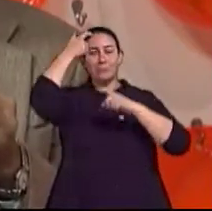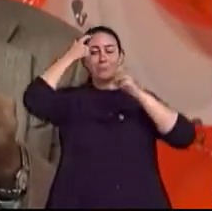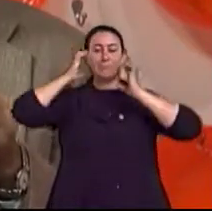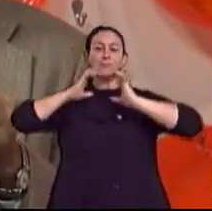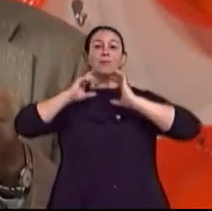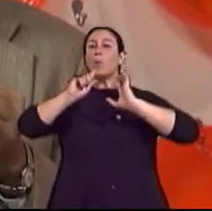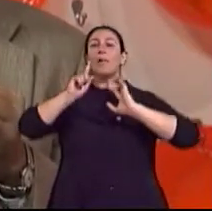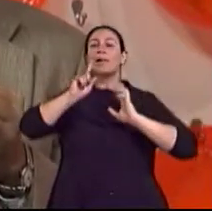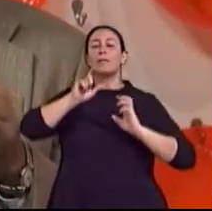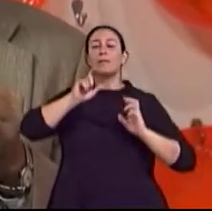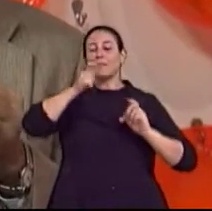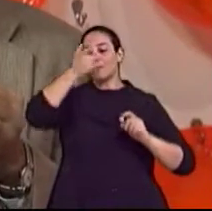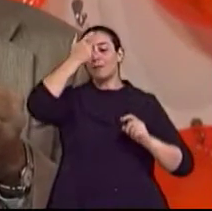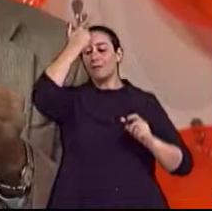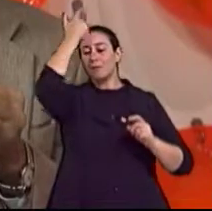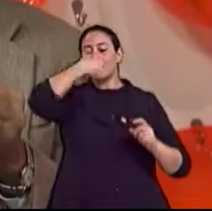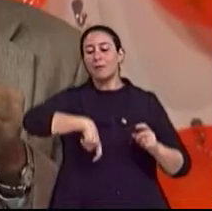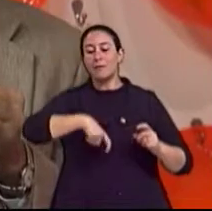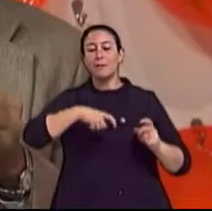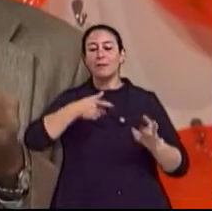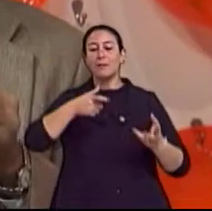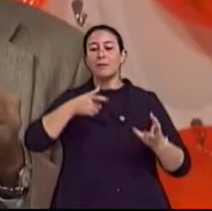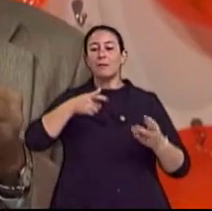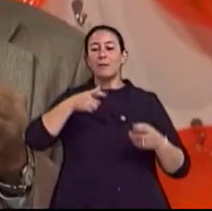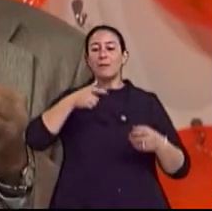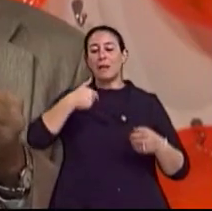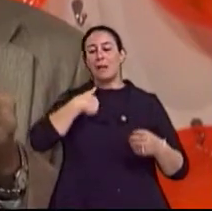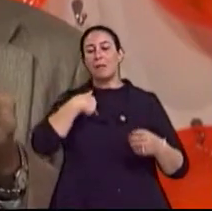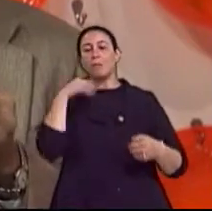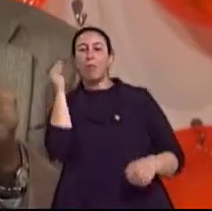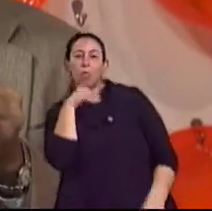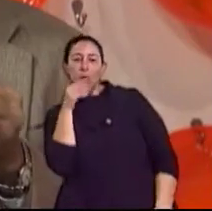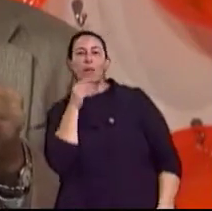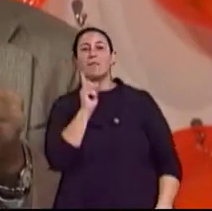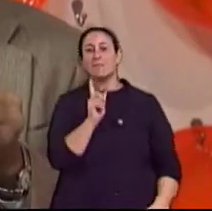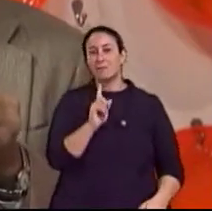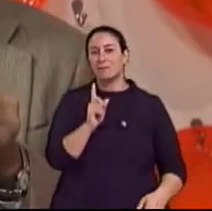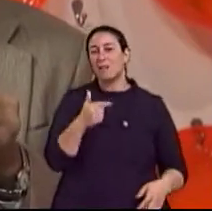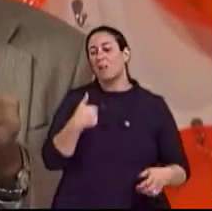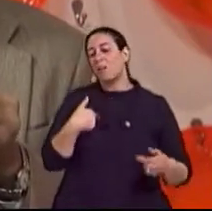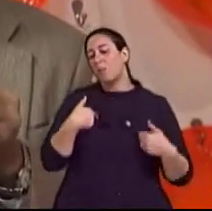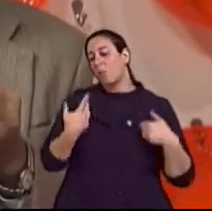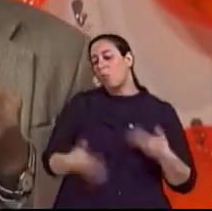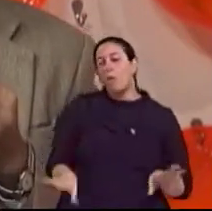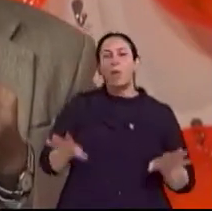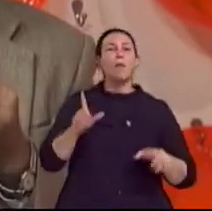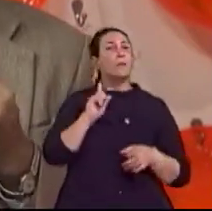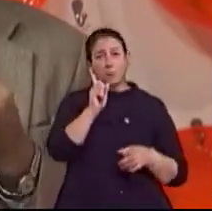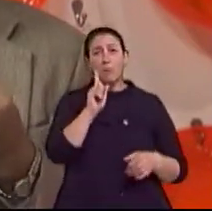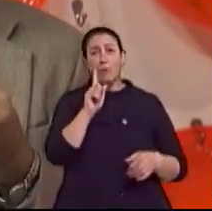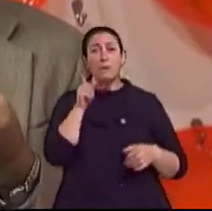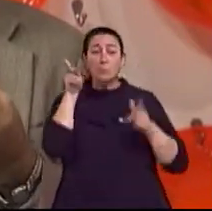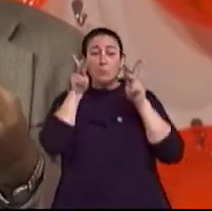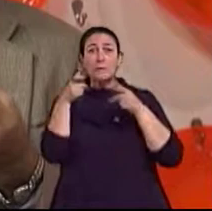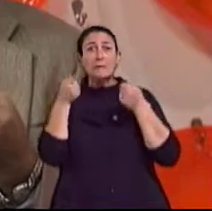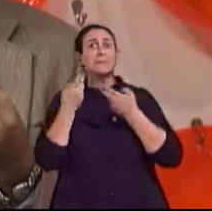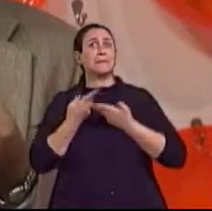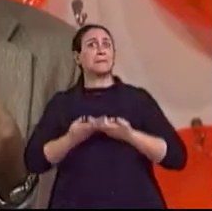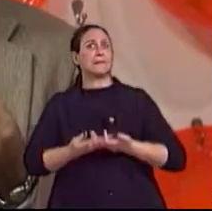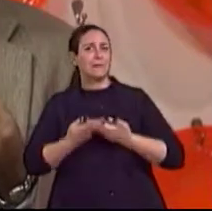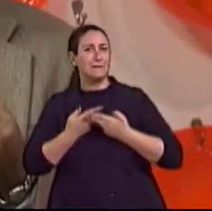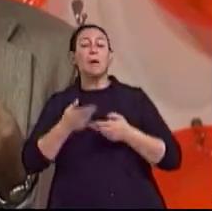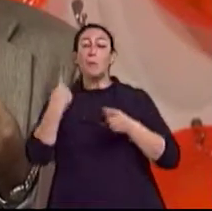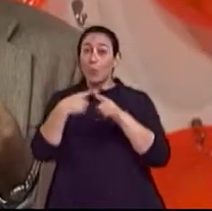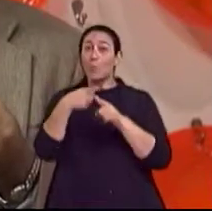pessoa que está fazendo corpo mole, ou fazendo birra, ou não está dando... Na verdade, muitas pessoas têm